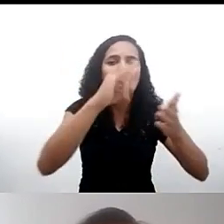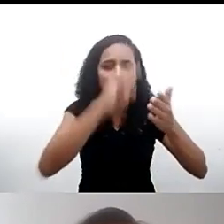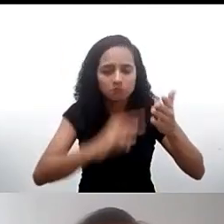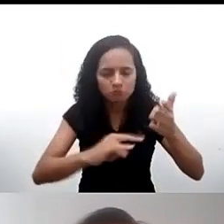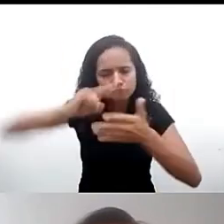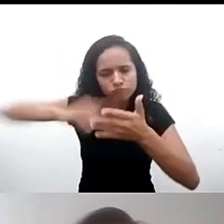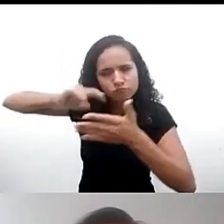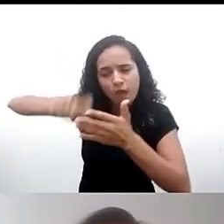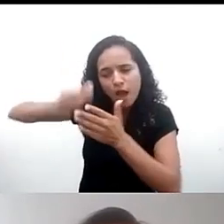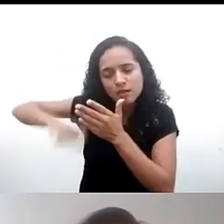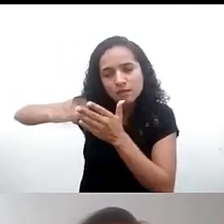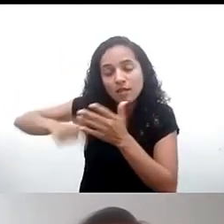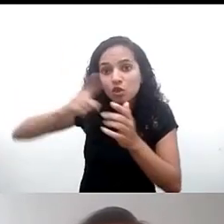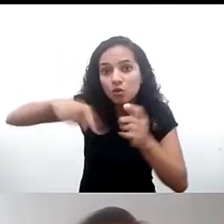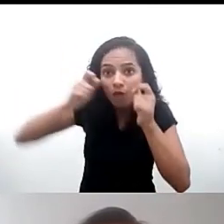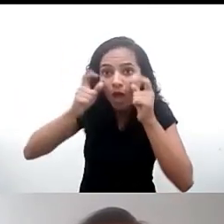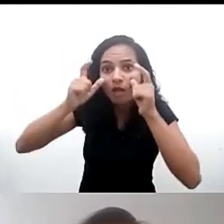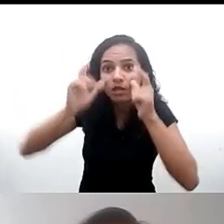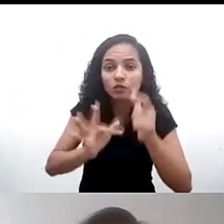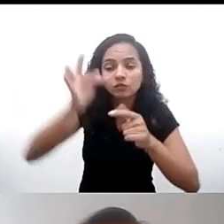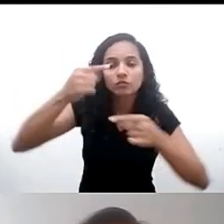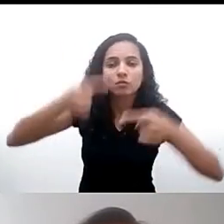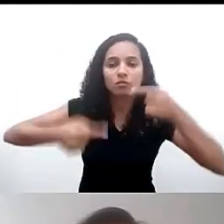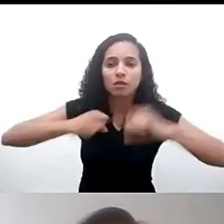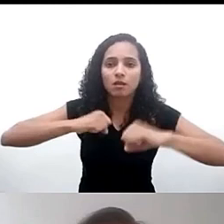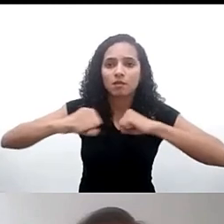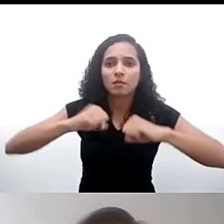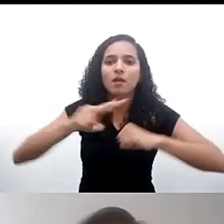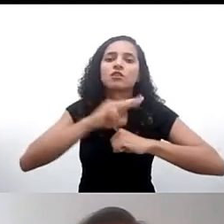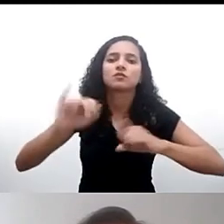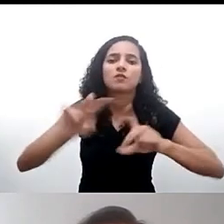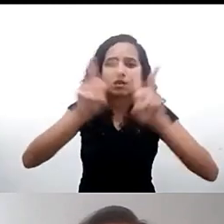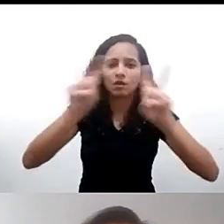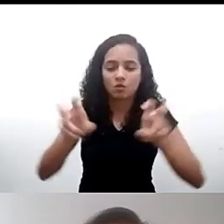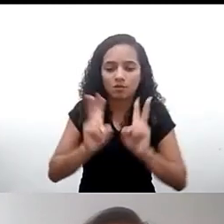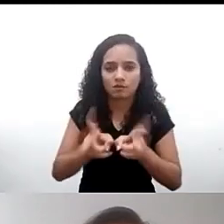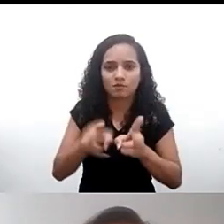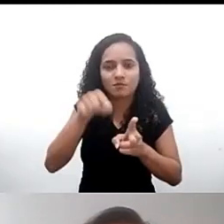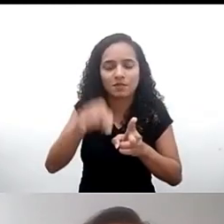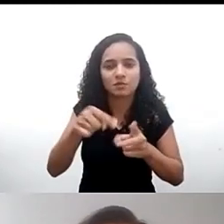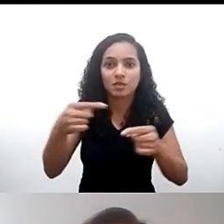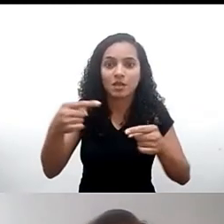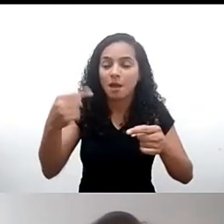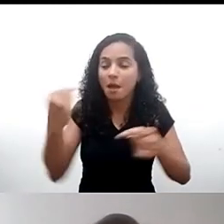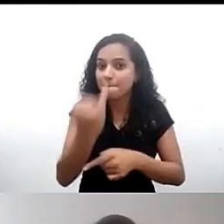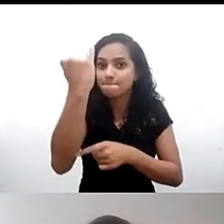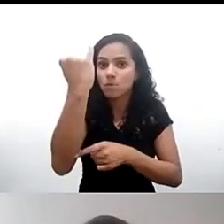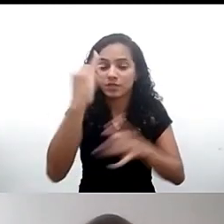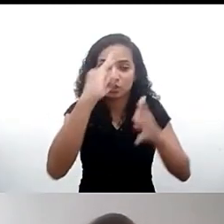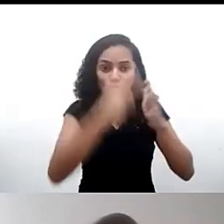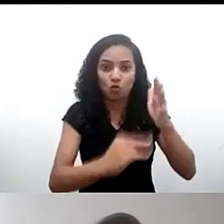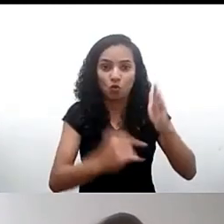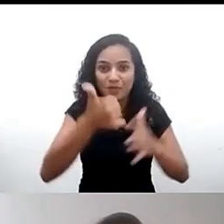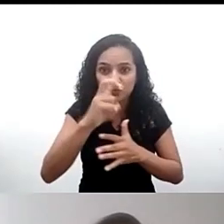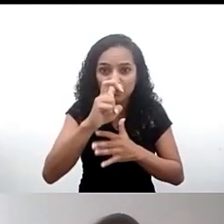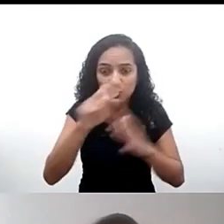ficar atento para os próximos debates que a gente vai realizar sobre esse importante comentário geral número 25 da ONU mais